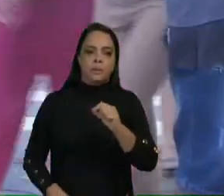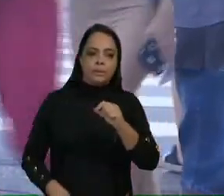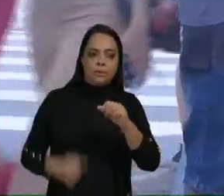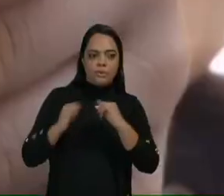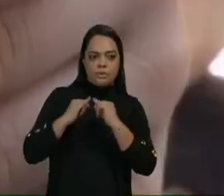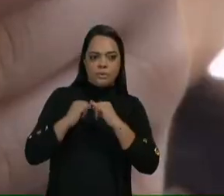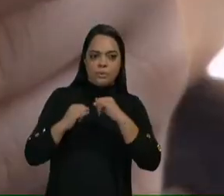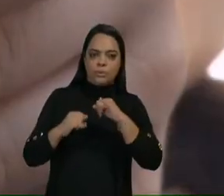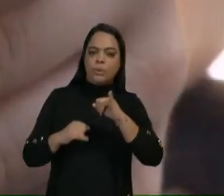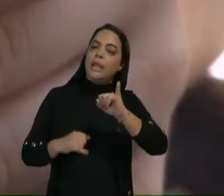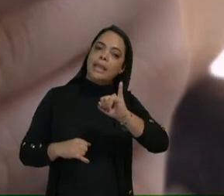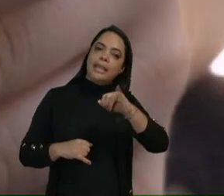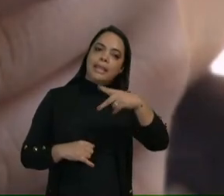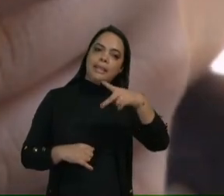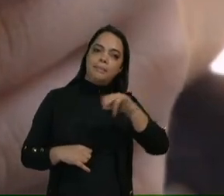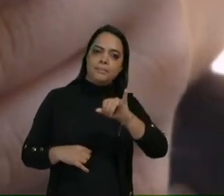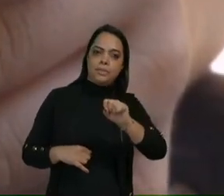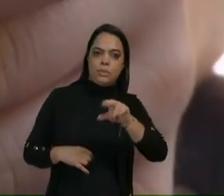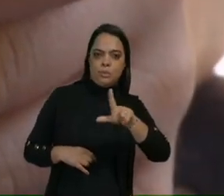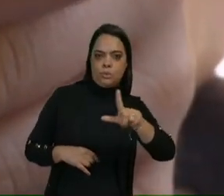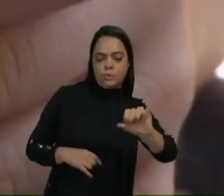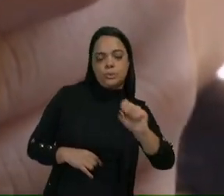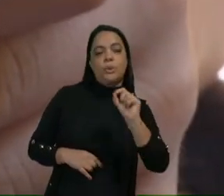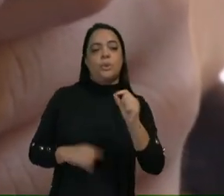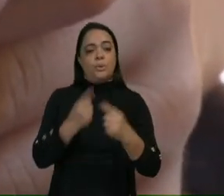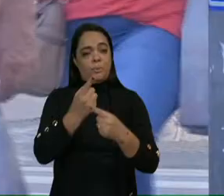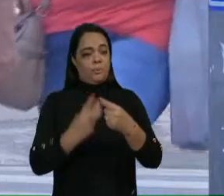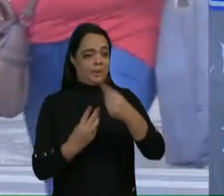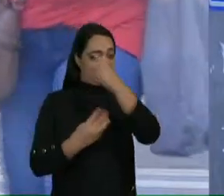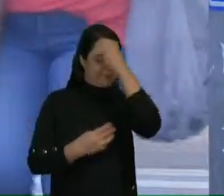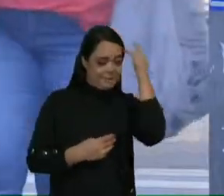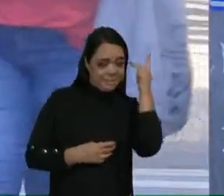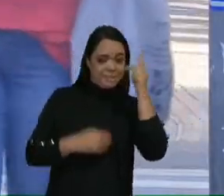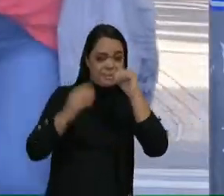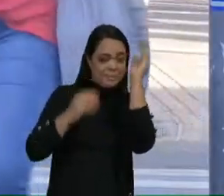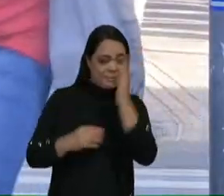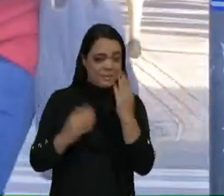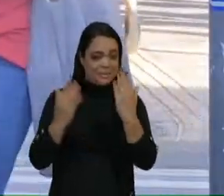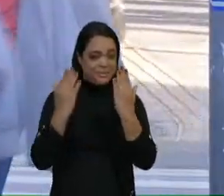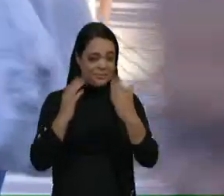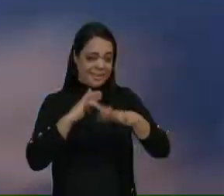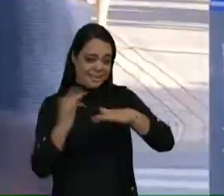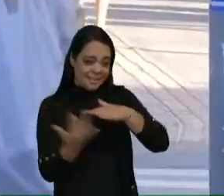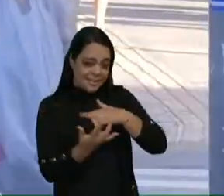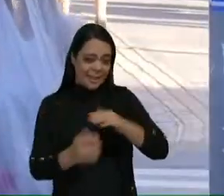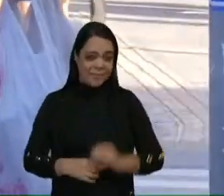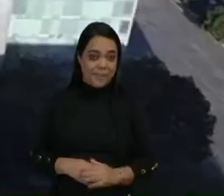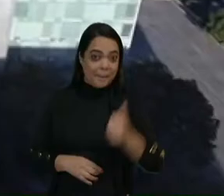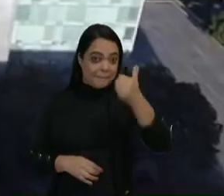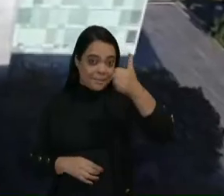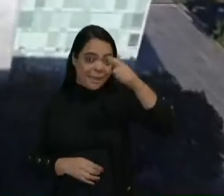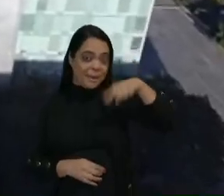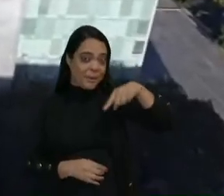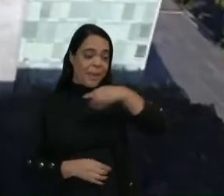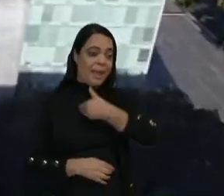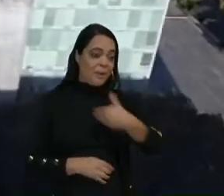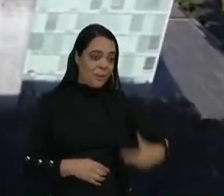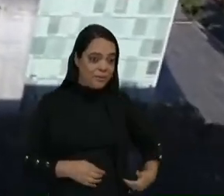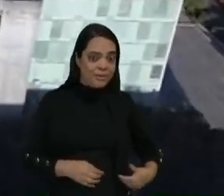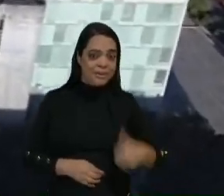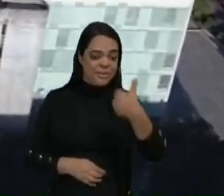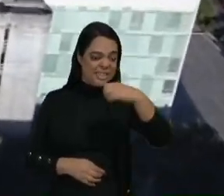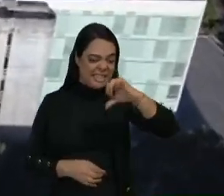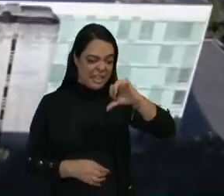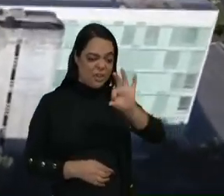um quarto dos brasileiros tem o pé atrás com as redes sociais. A desconfiança só é maior com o setor público. Apenas 19